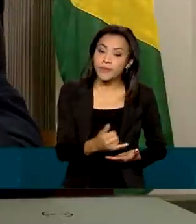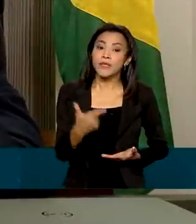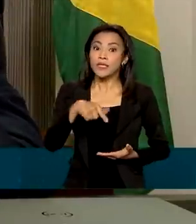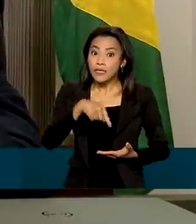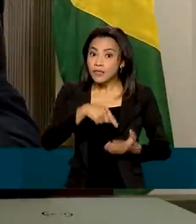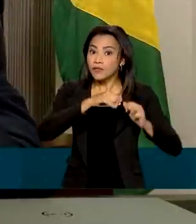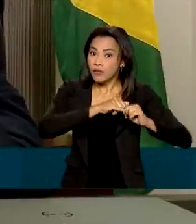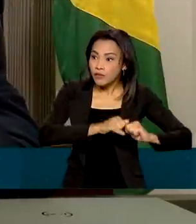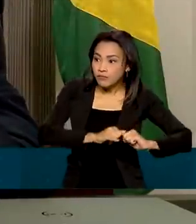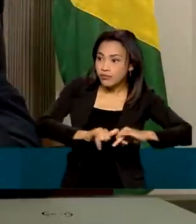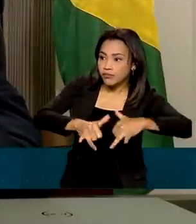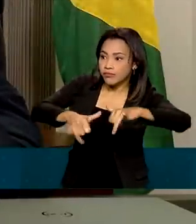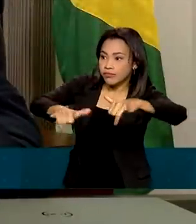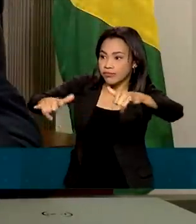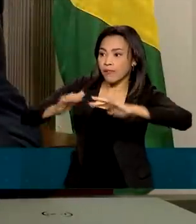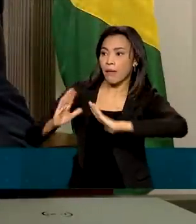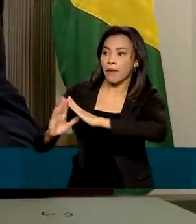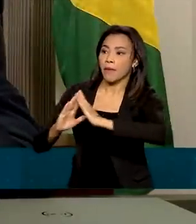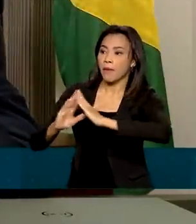população.